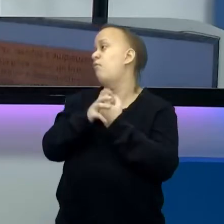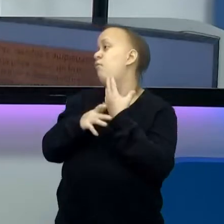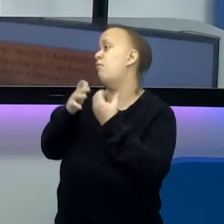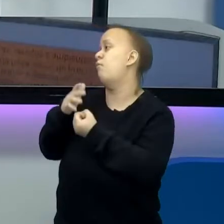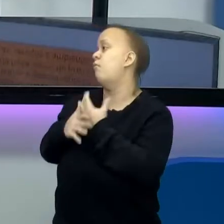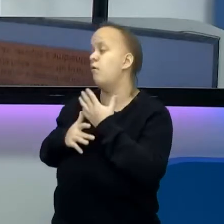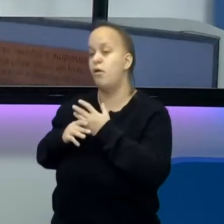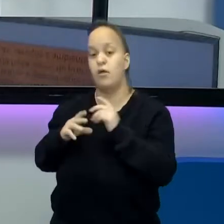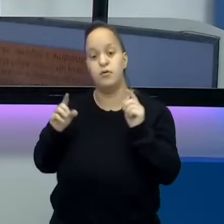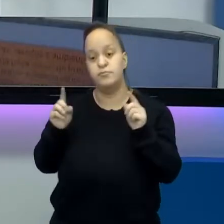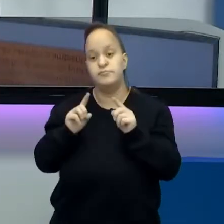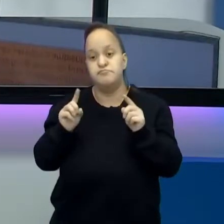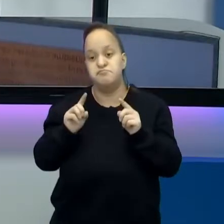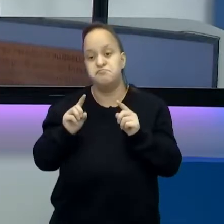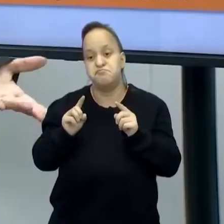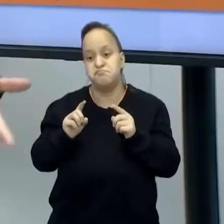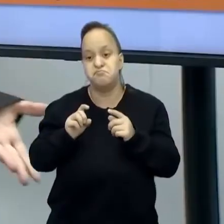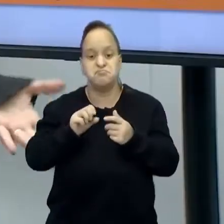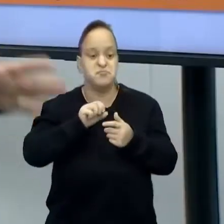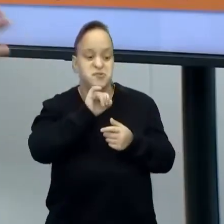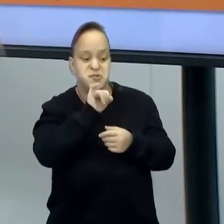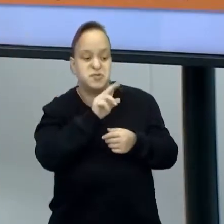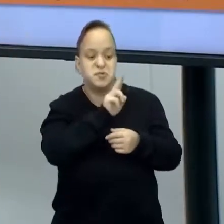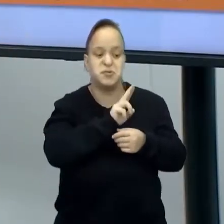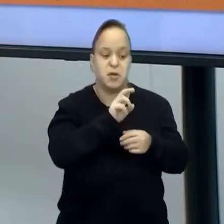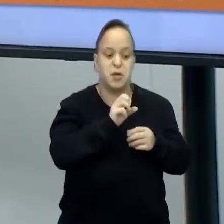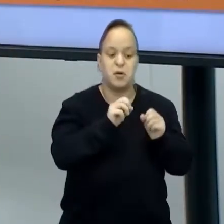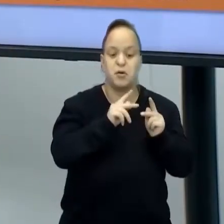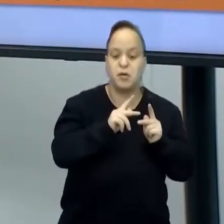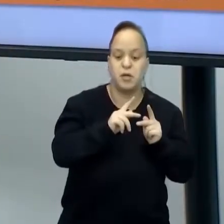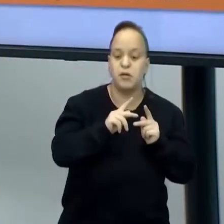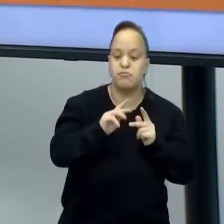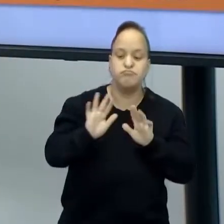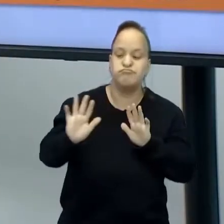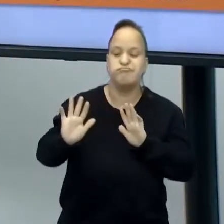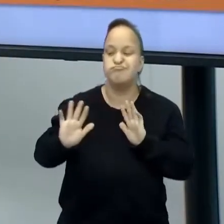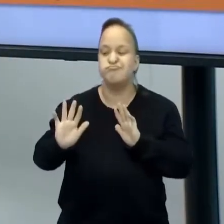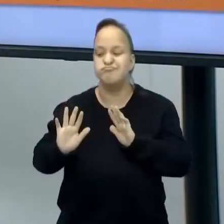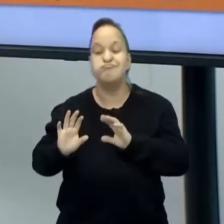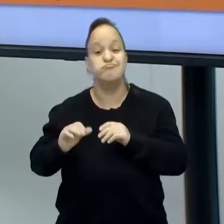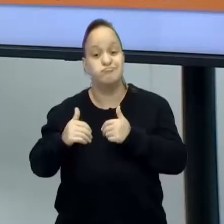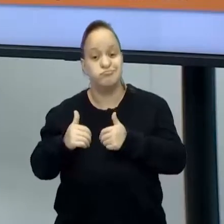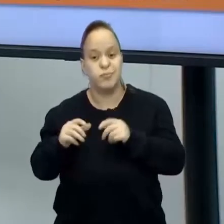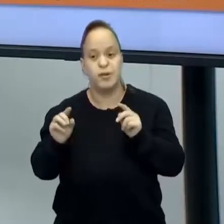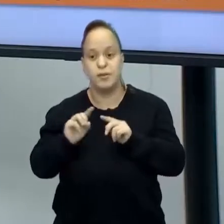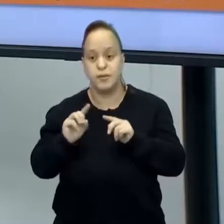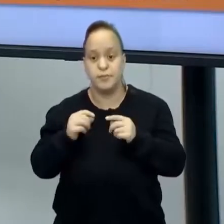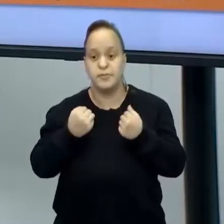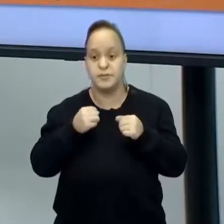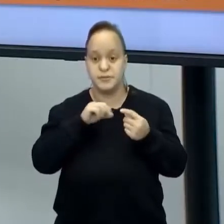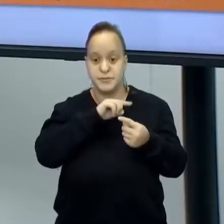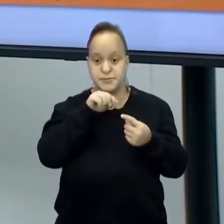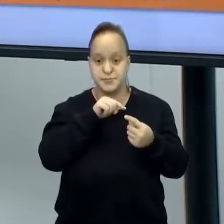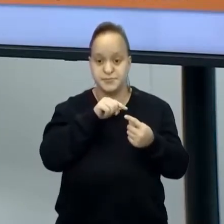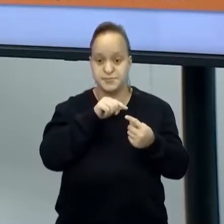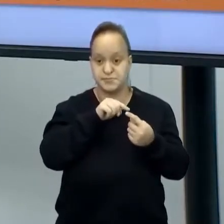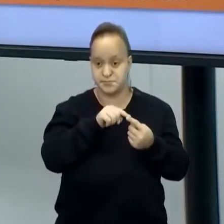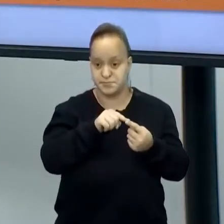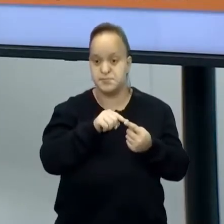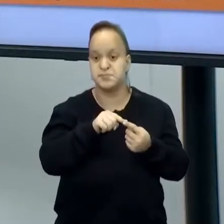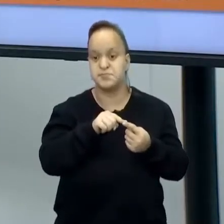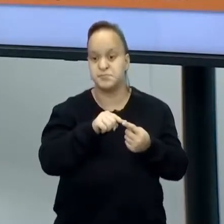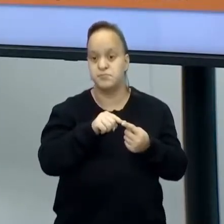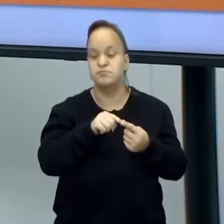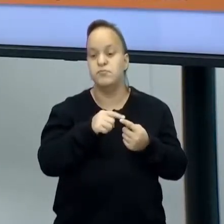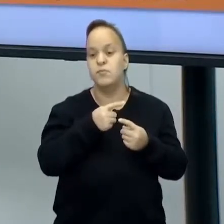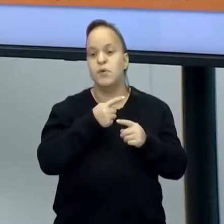sei quem vai usar. E se não utilizar também, estou nem aí. Não é bem assim. Eu tenho que ter um objetivo. Eu tenho que ter um